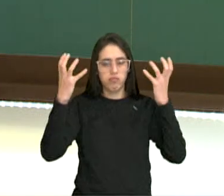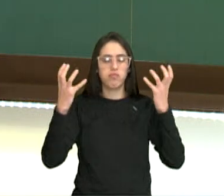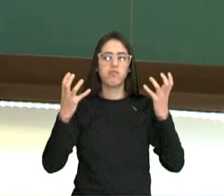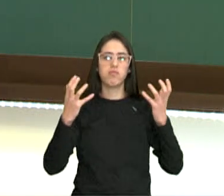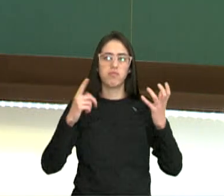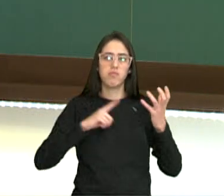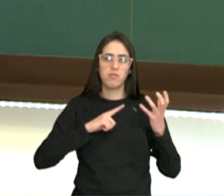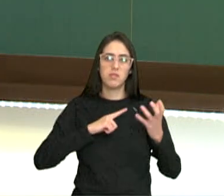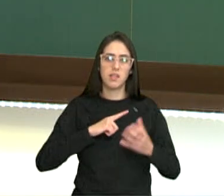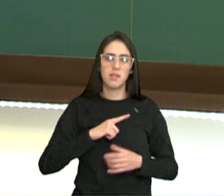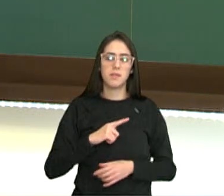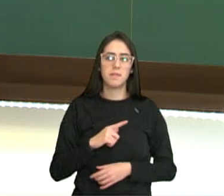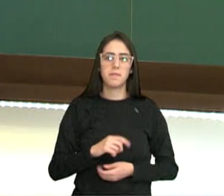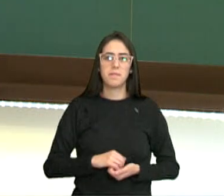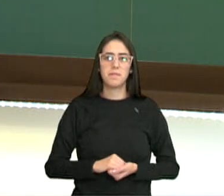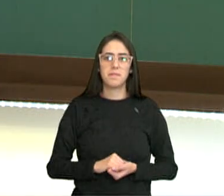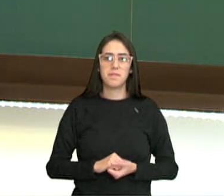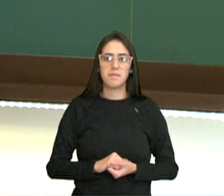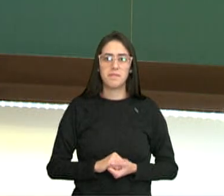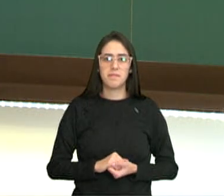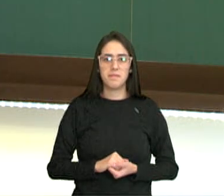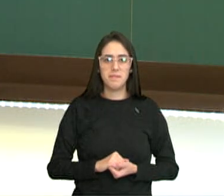também o processo da fusão acontecerem.